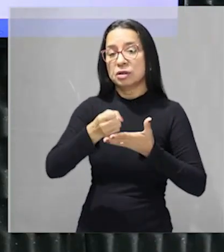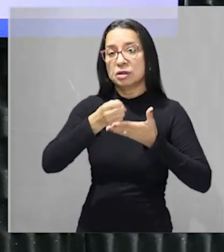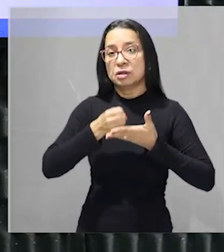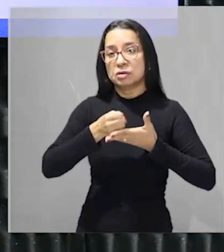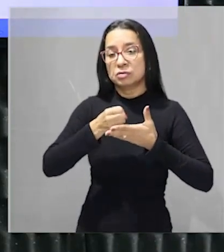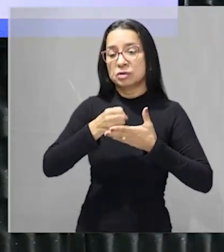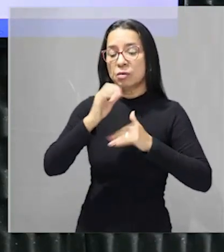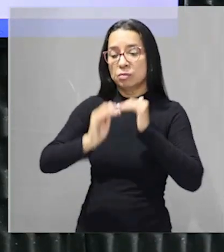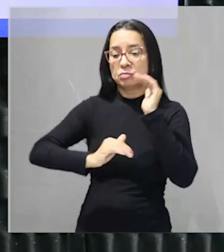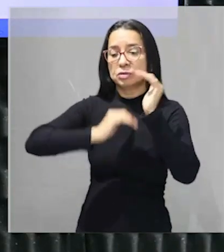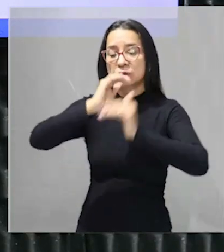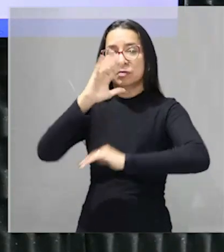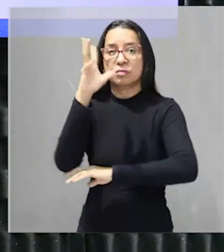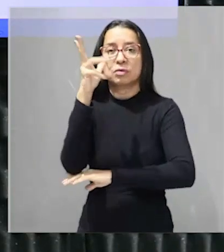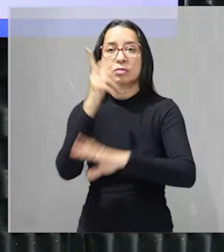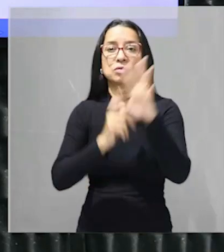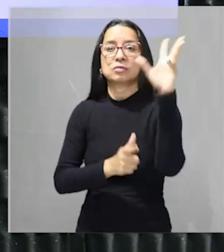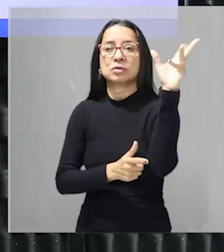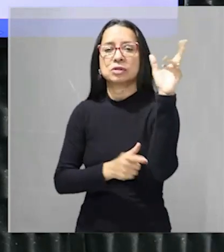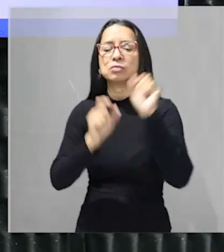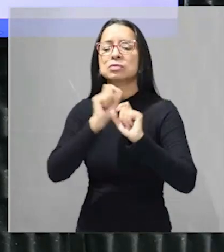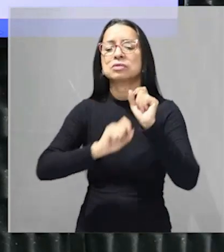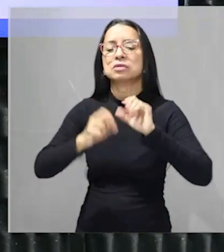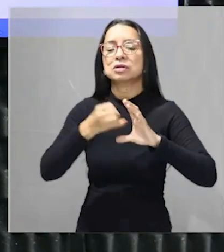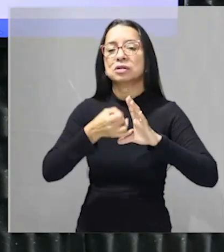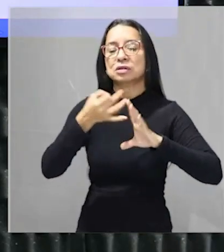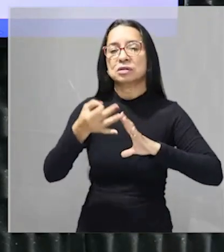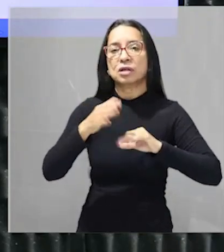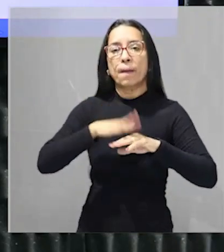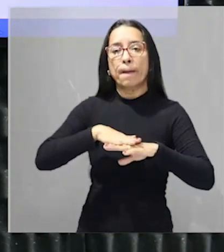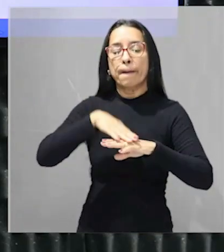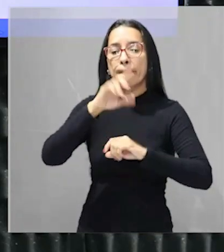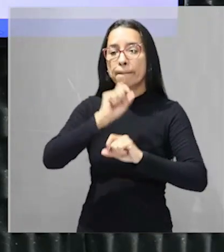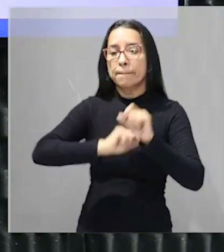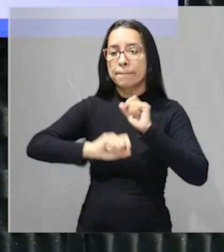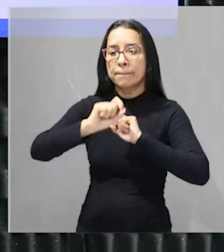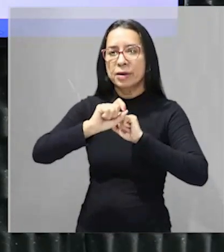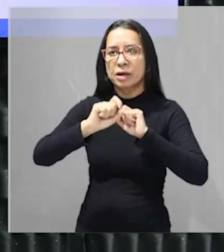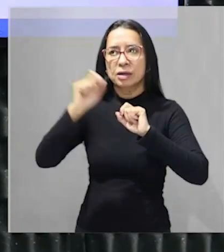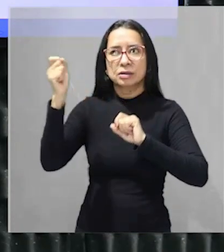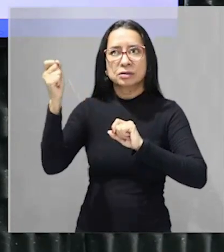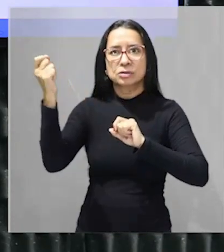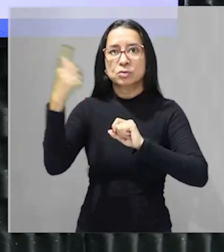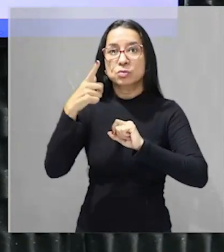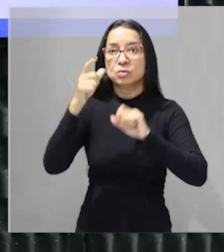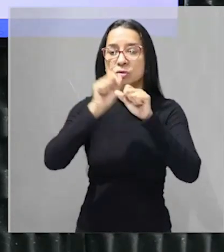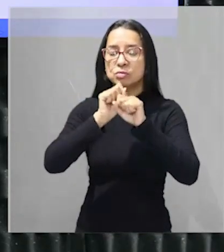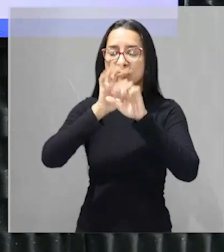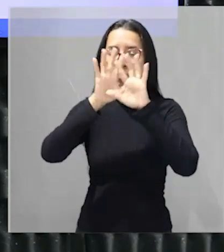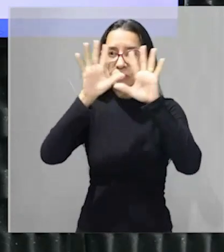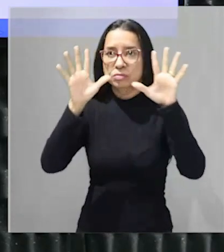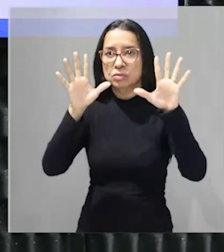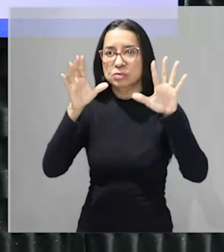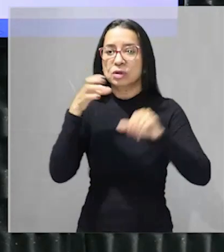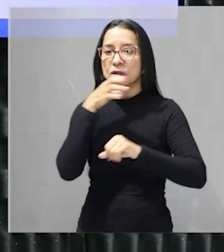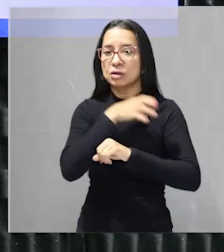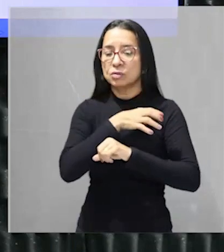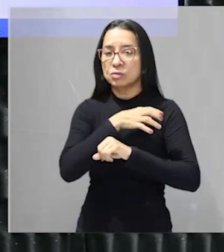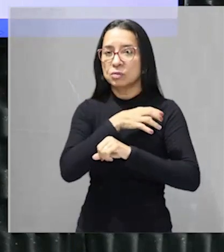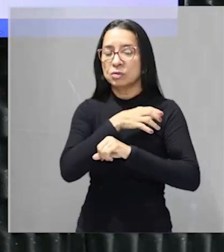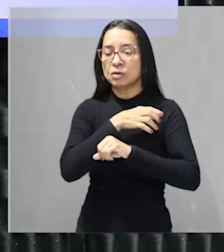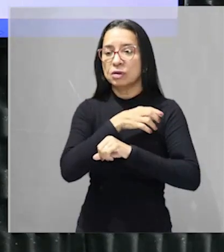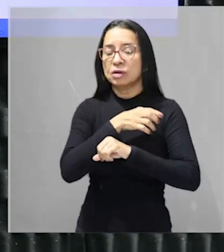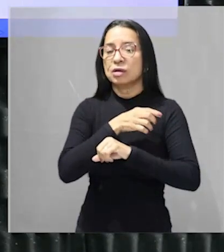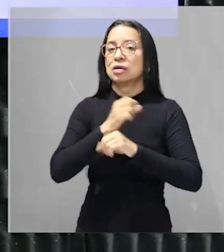anota aí que características são essas Marcos? maior incidência de luminosidade de calor que ajuda no processo da fotossêntese